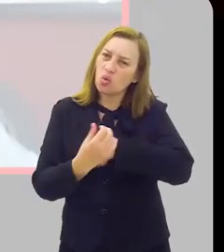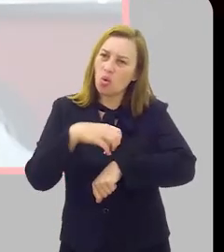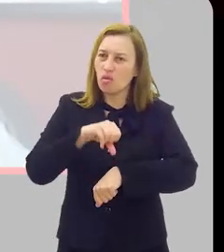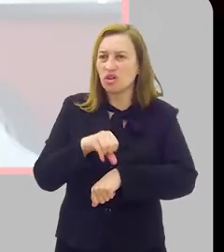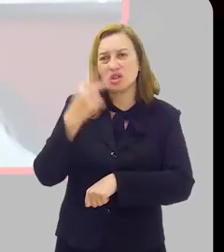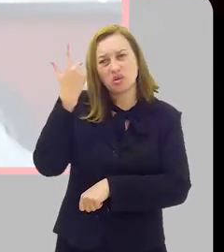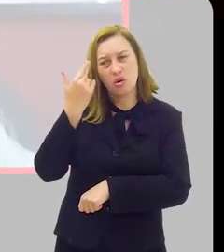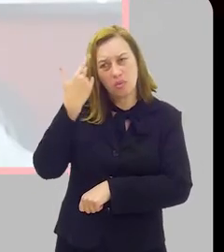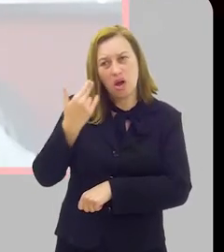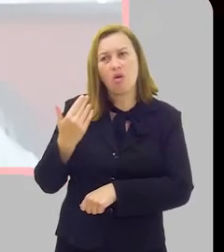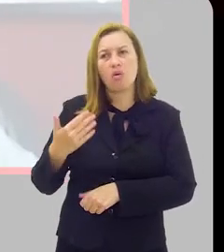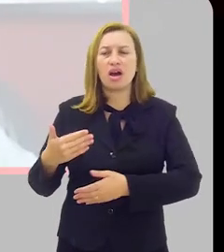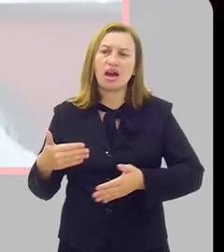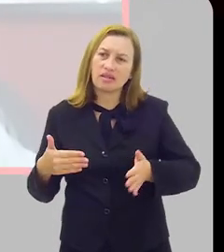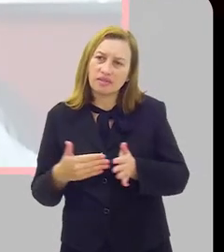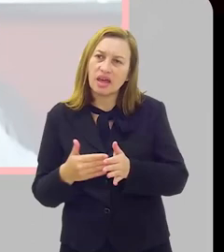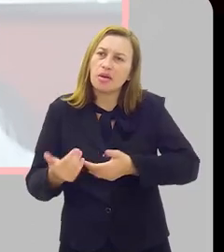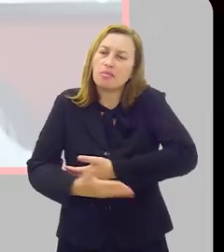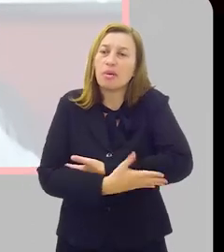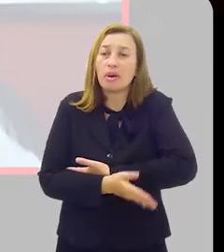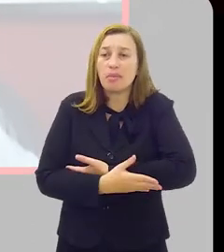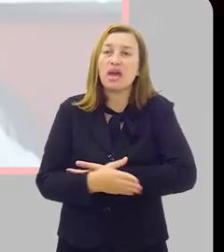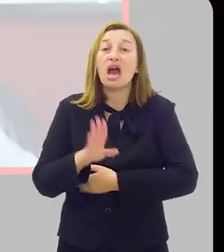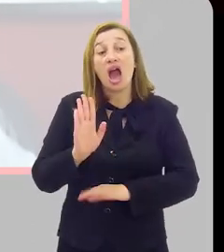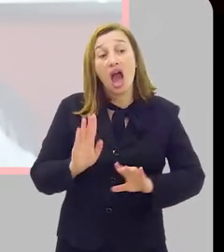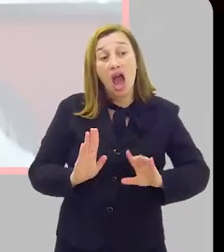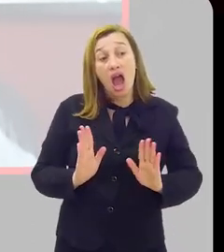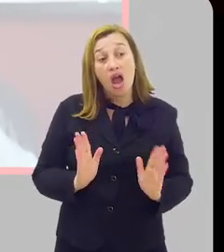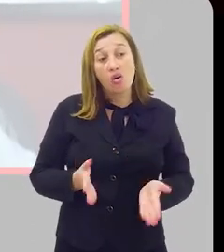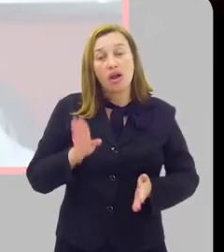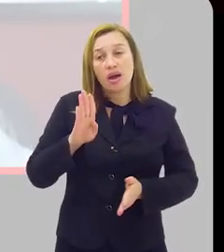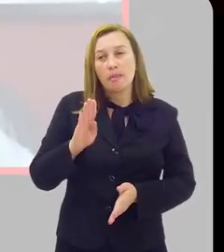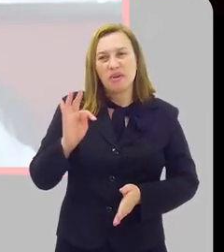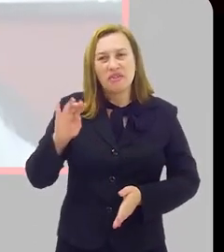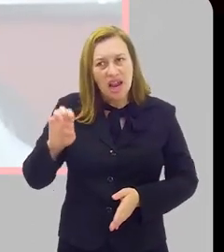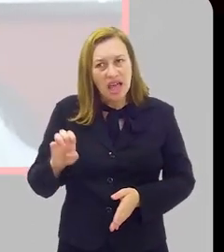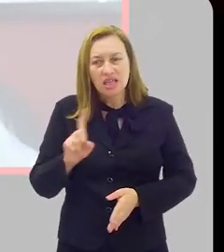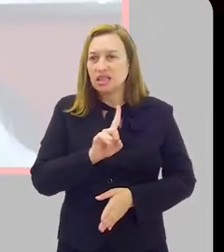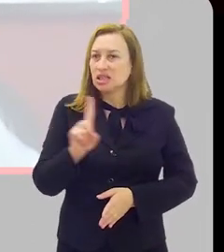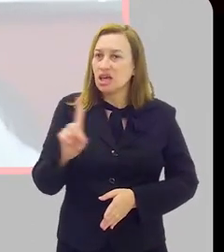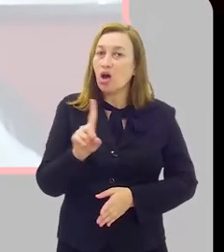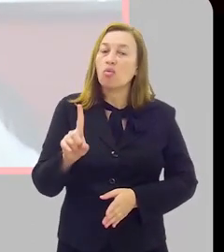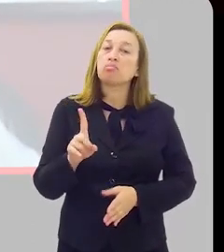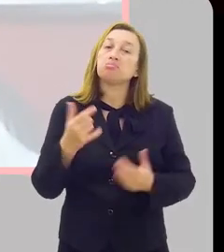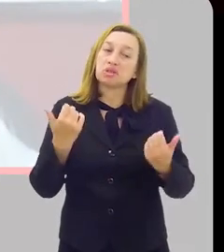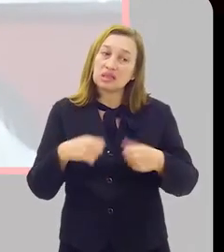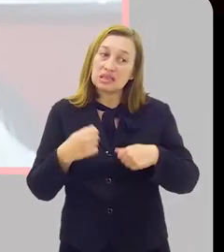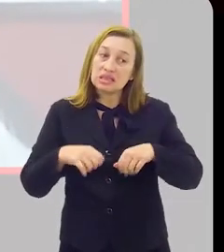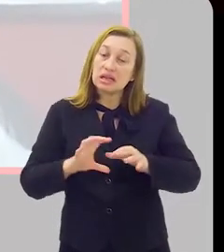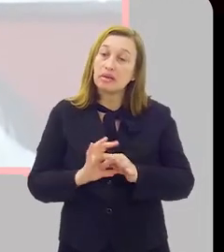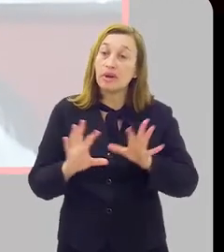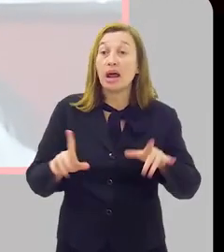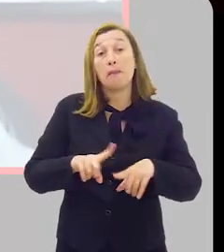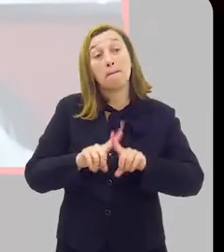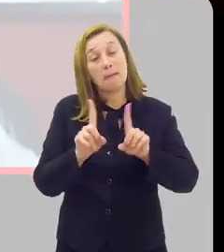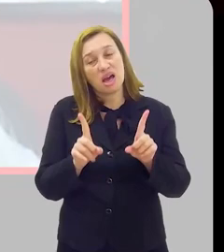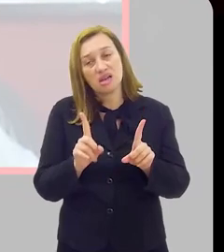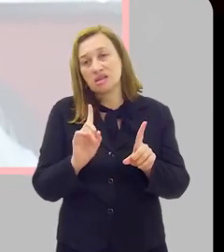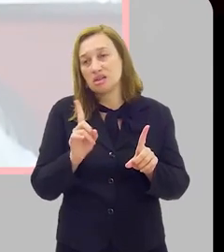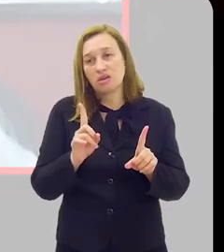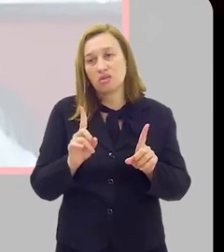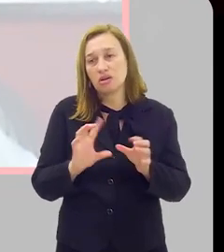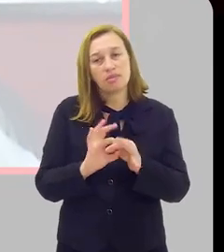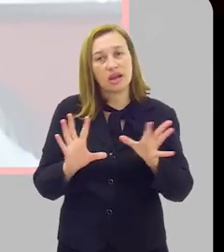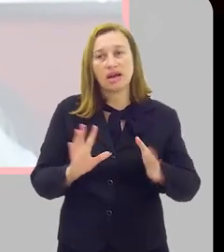autorizada para bebês, inclusive, né? Não, não, da bivalente ainda não, mas eu acho que sim, eu acho que deveria autorizar, mas,